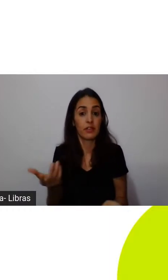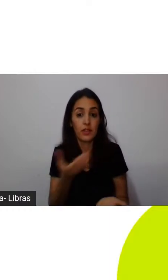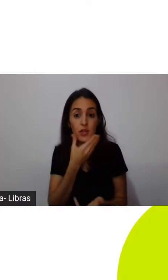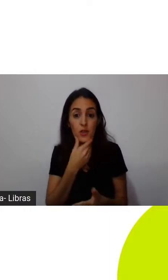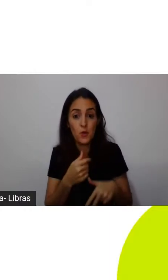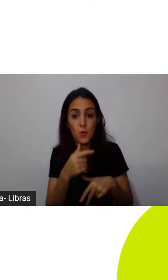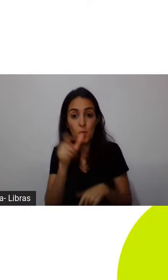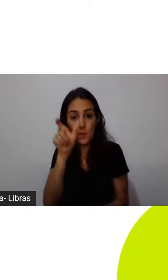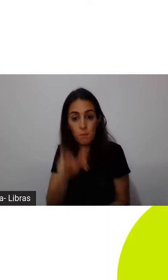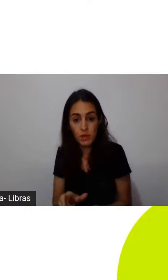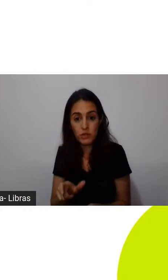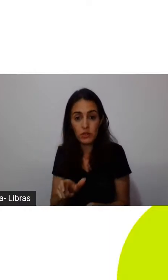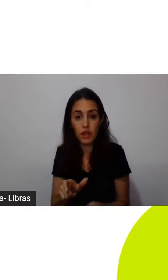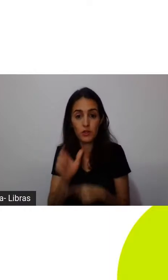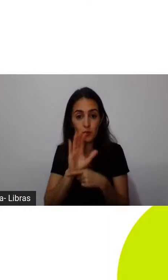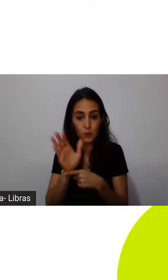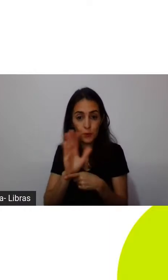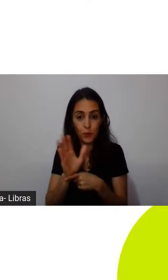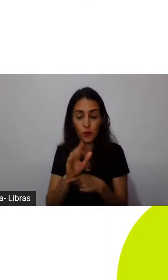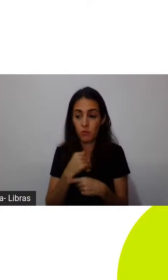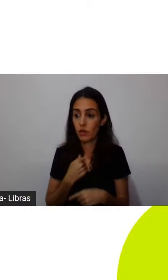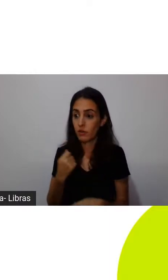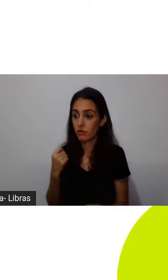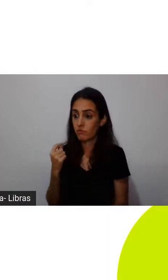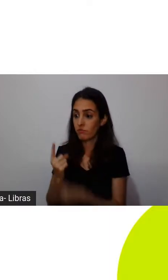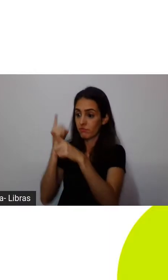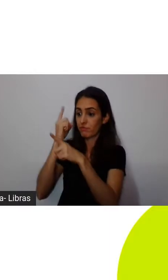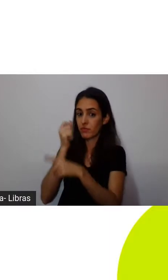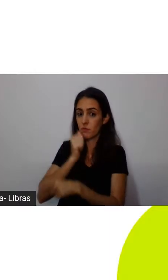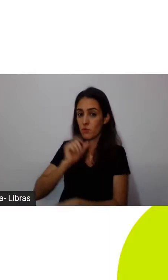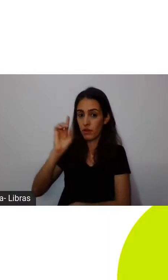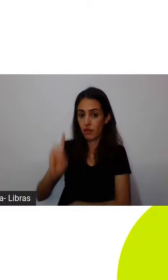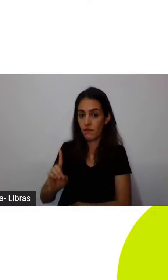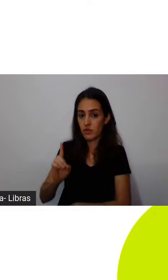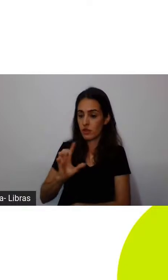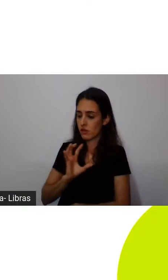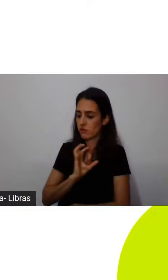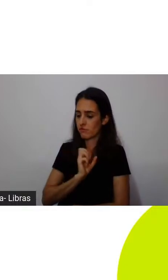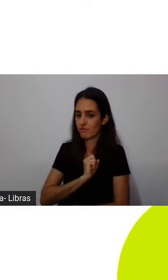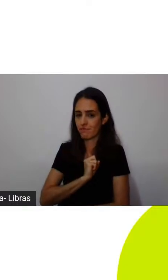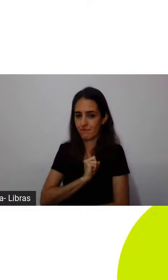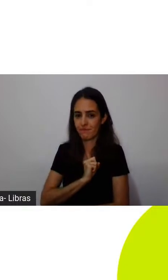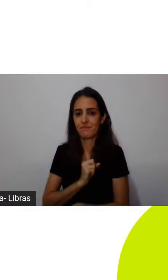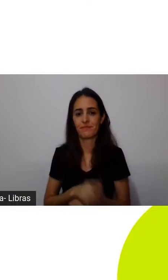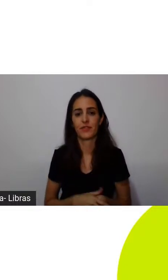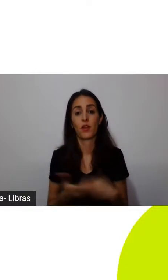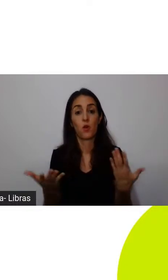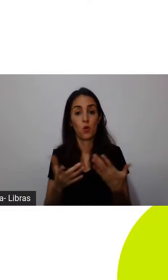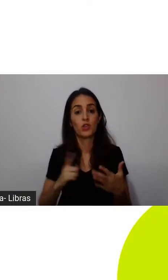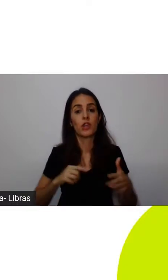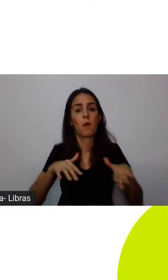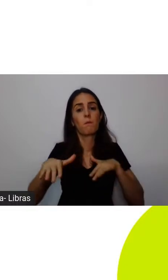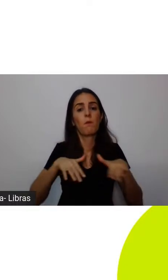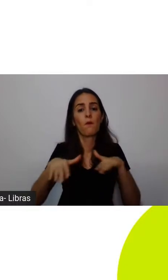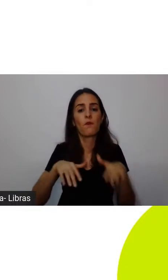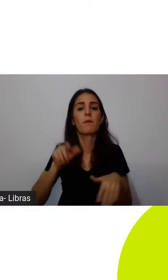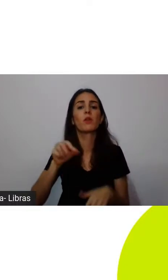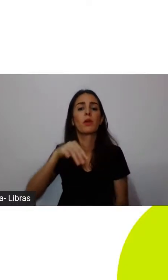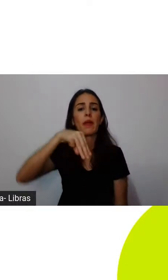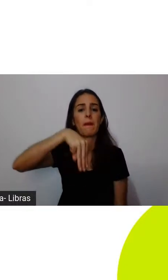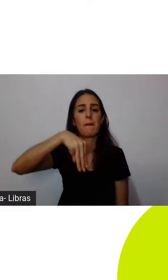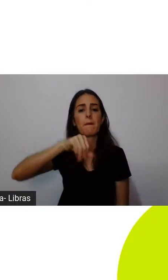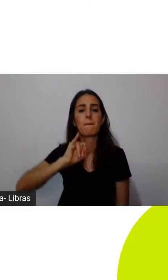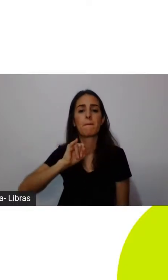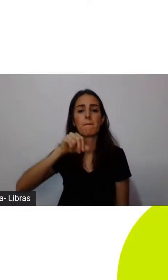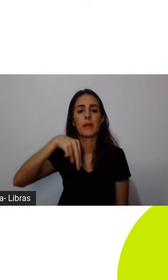e acha a felicidade assim. Não por acaso hoje a gente vê um movimento minimalista em que as pessoas se dão